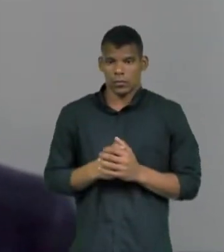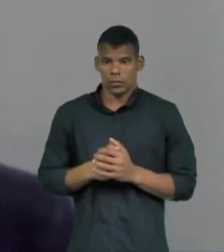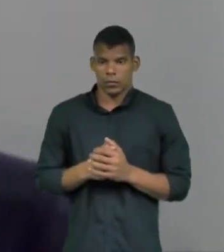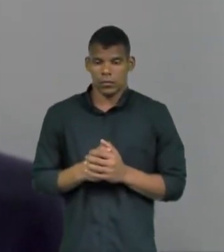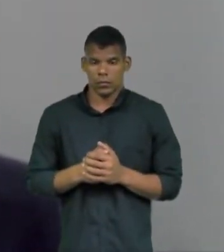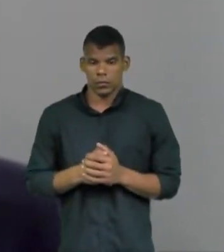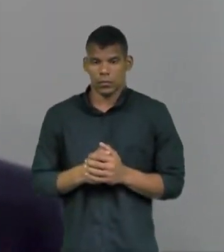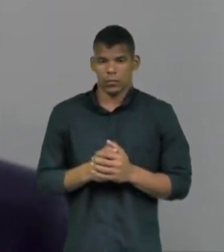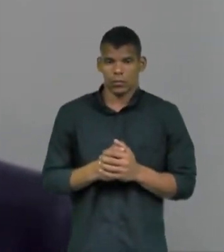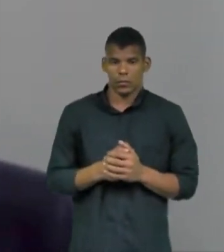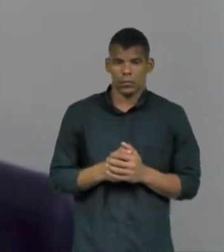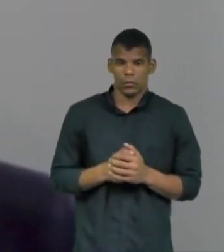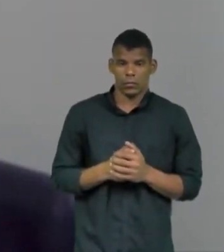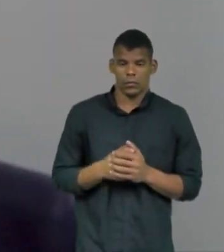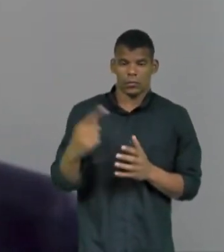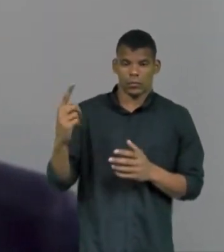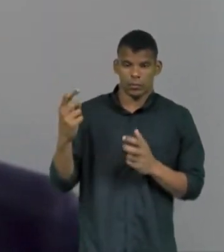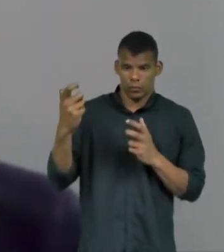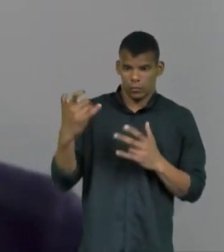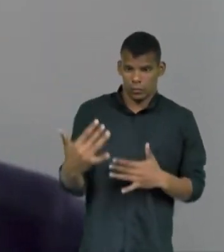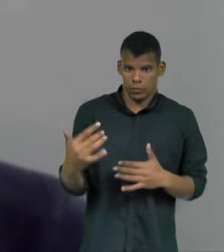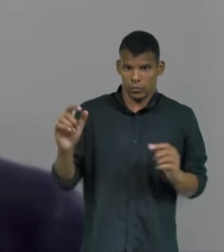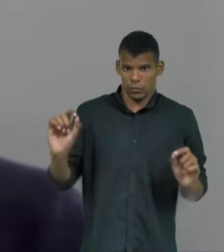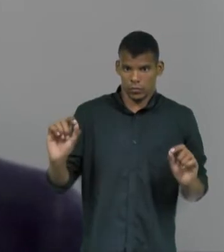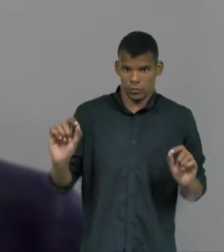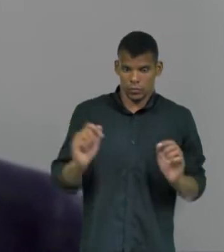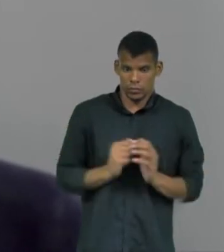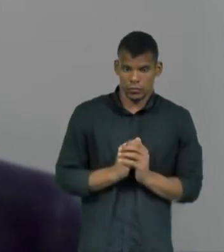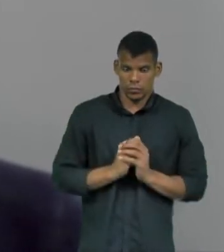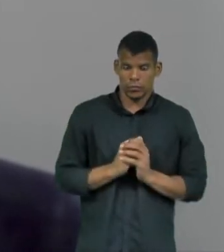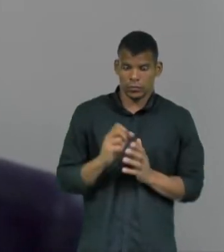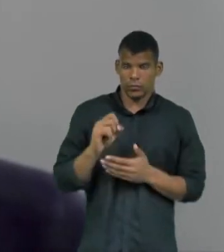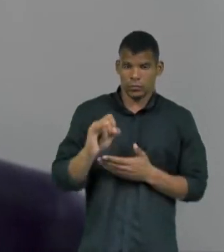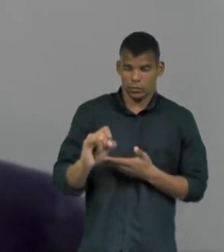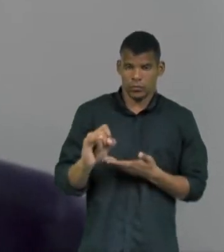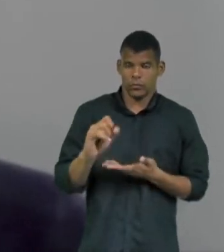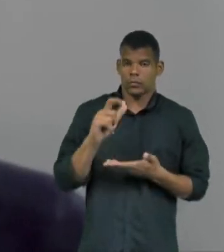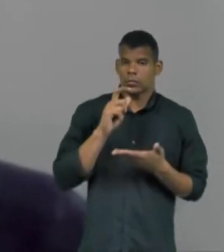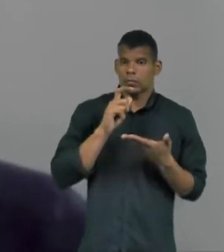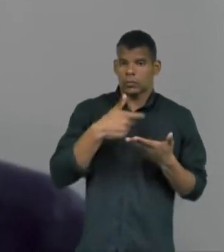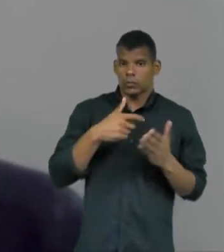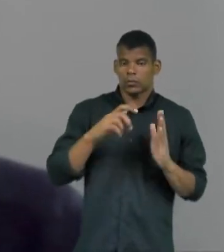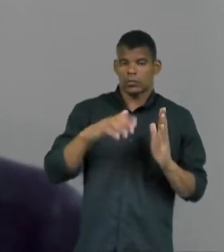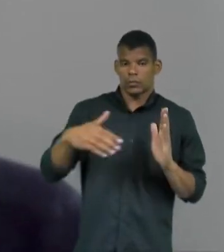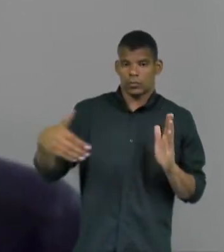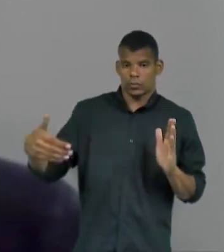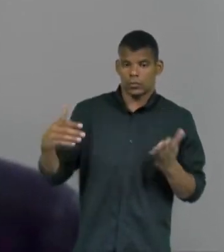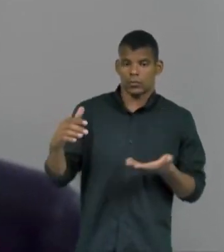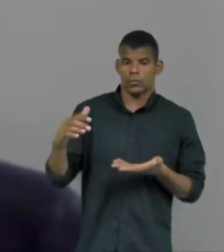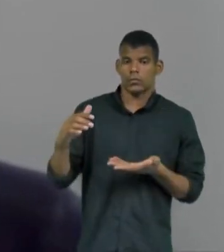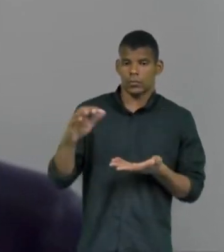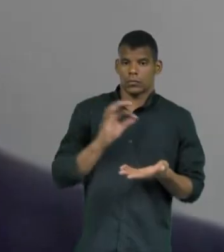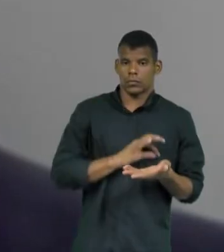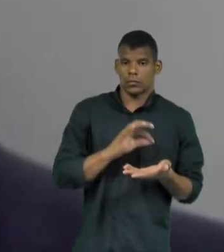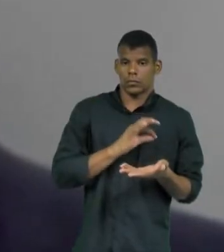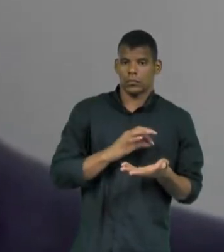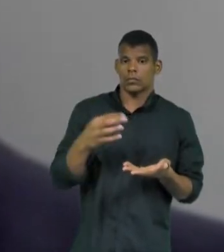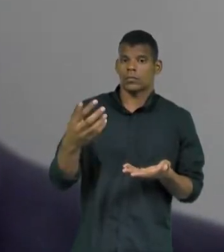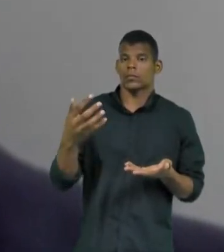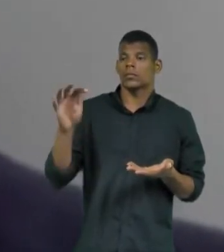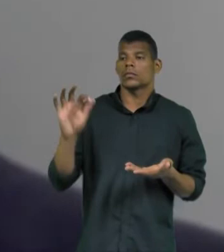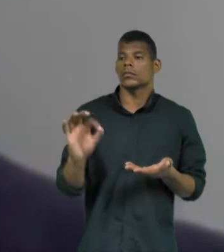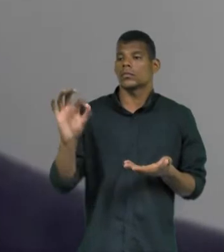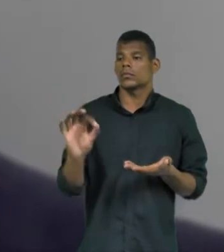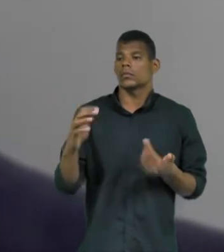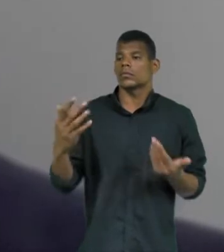explica que se houvesse a tributação de grandes fortunas, seria necessário determinar o percentual do tributo e, a